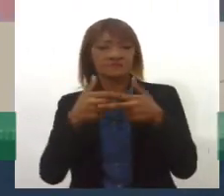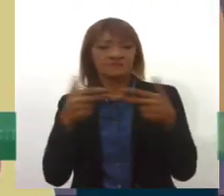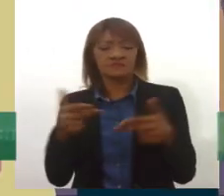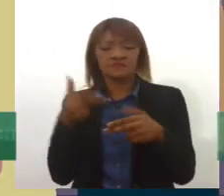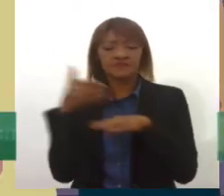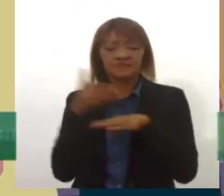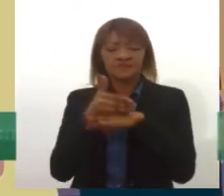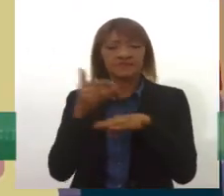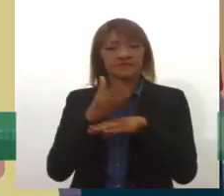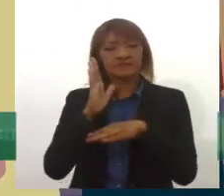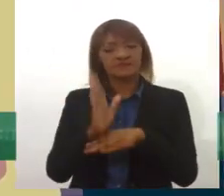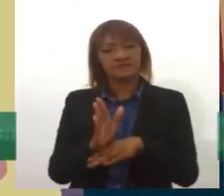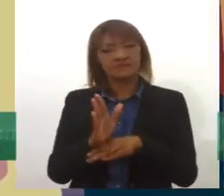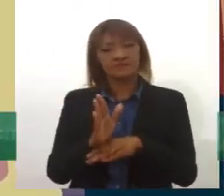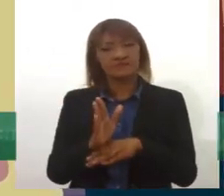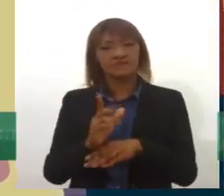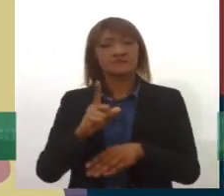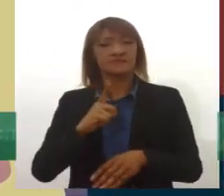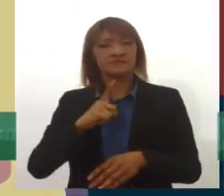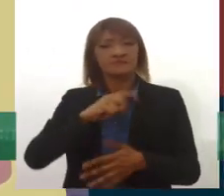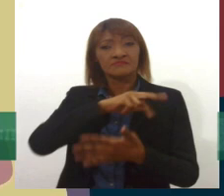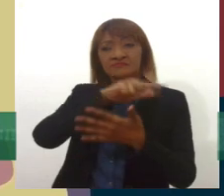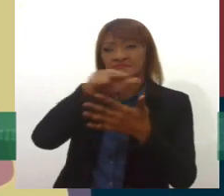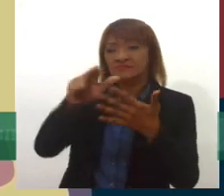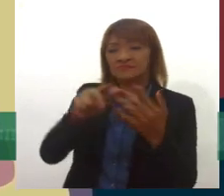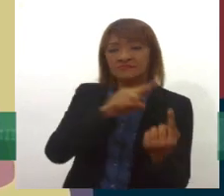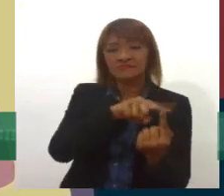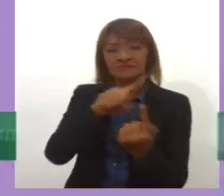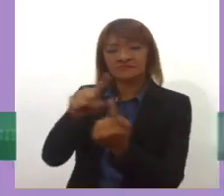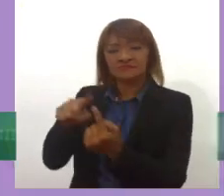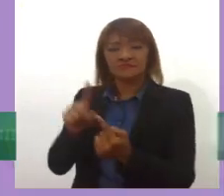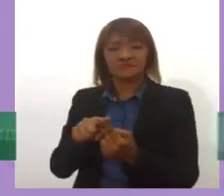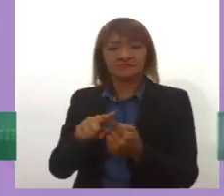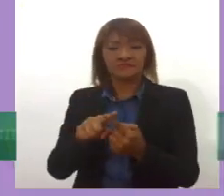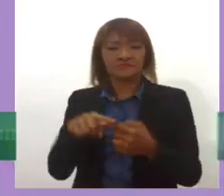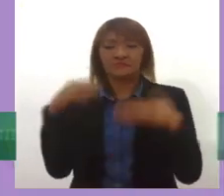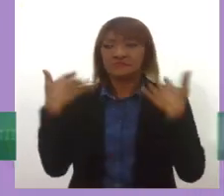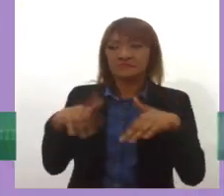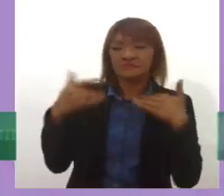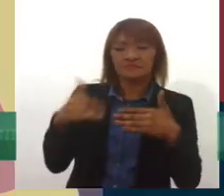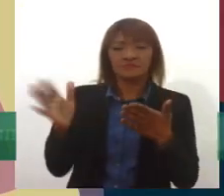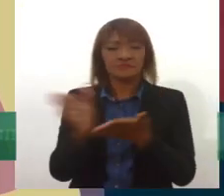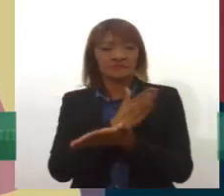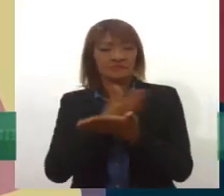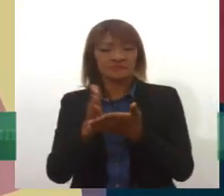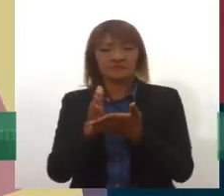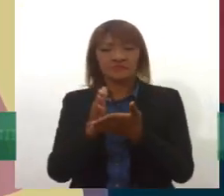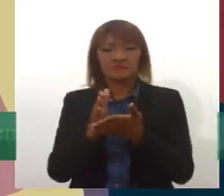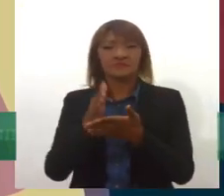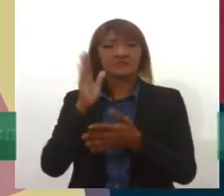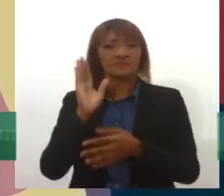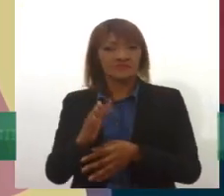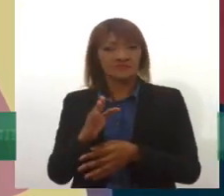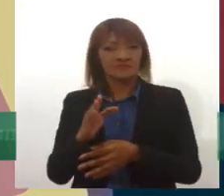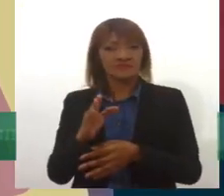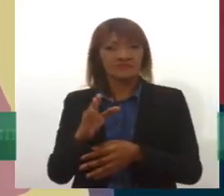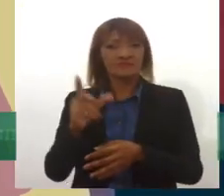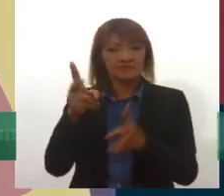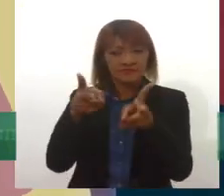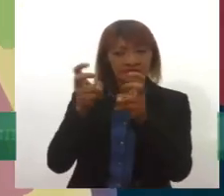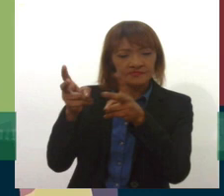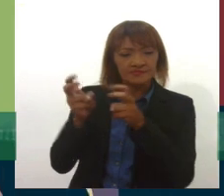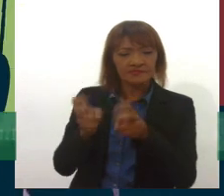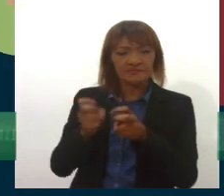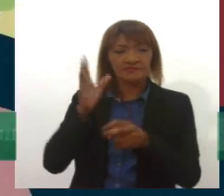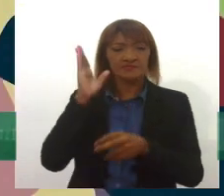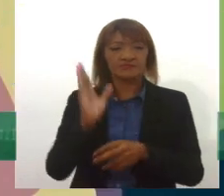situação. Existem centenas de tipos de fobias, algumas bem peculiares e raras. A agorofobia,